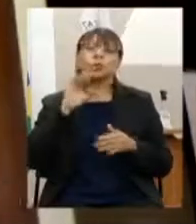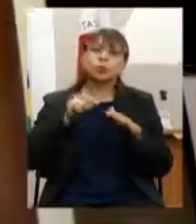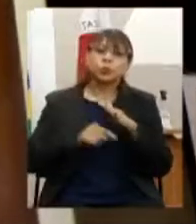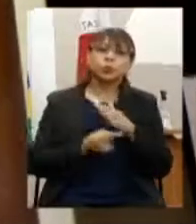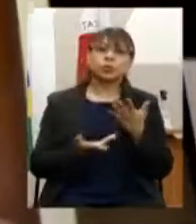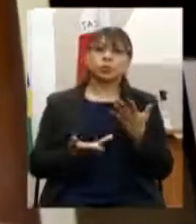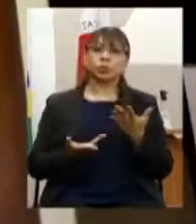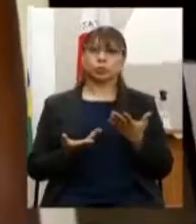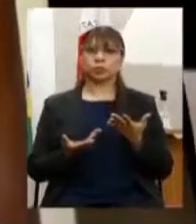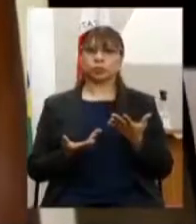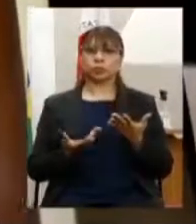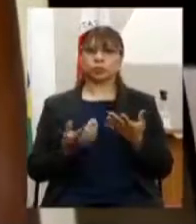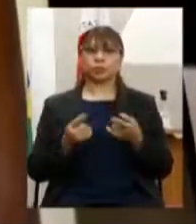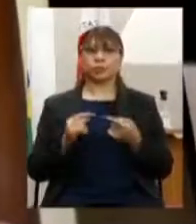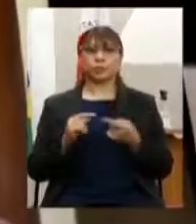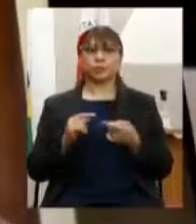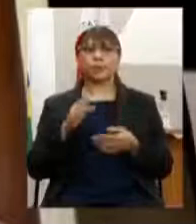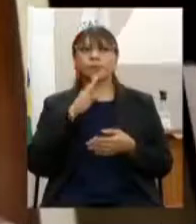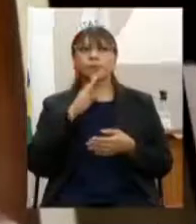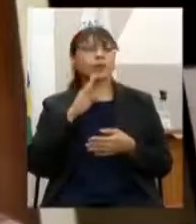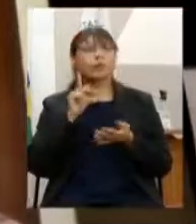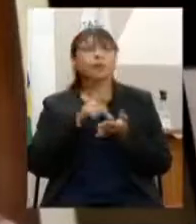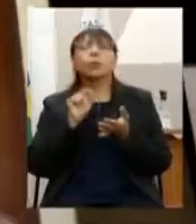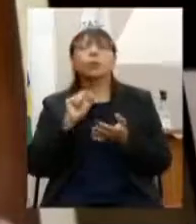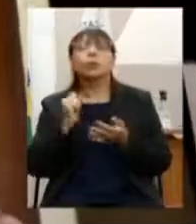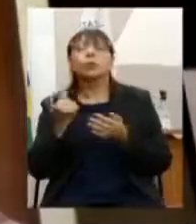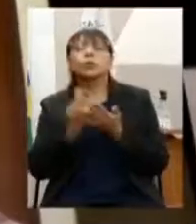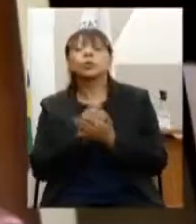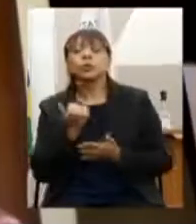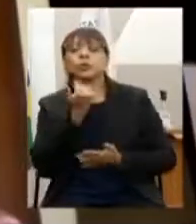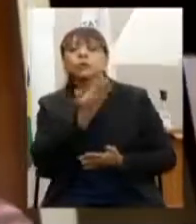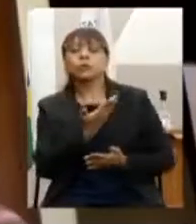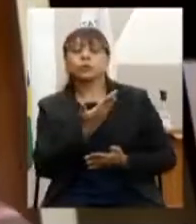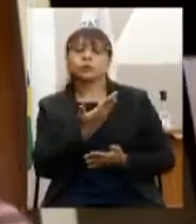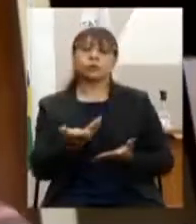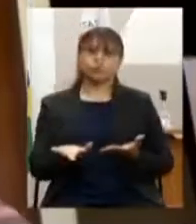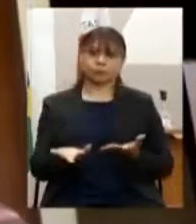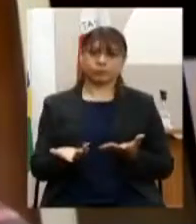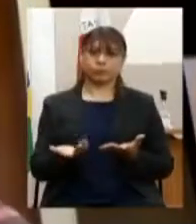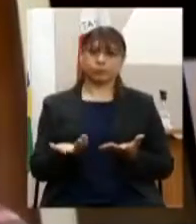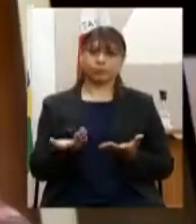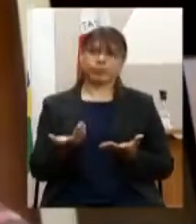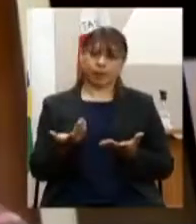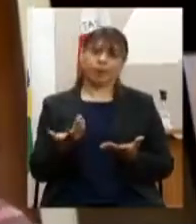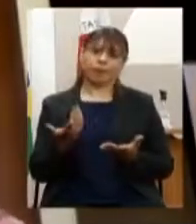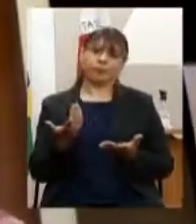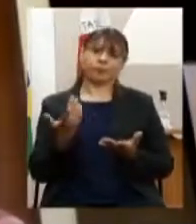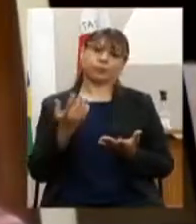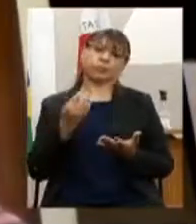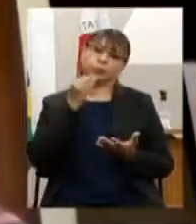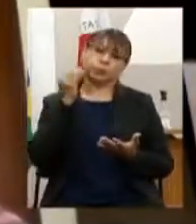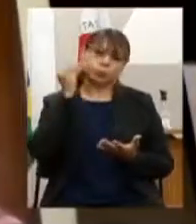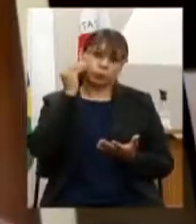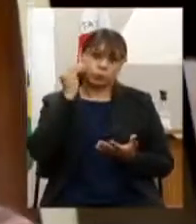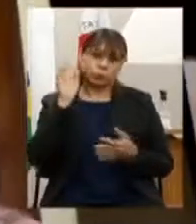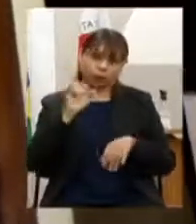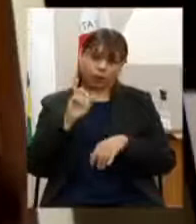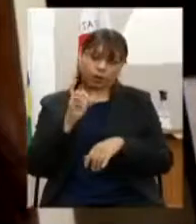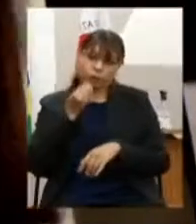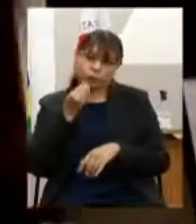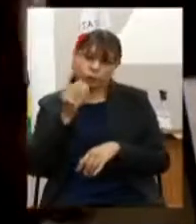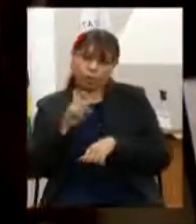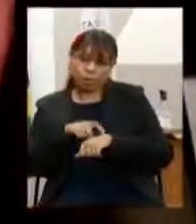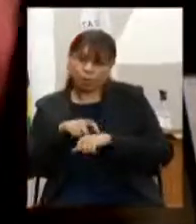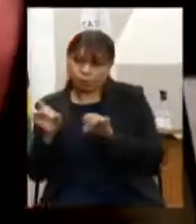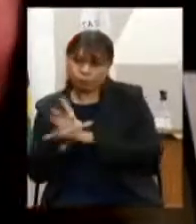conheça que ele conheça a realidade para que ele possa ter maior efetividade quando sair da